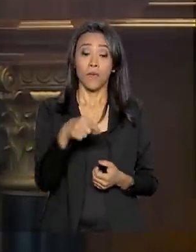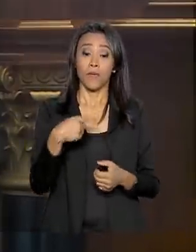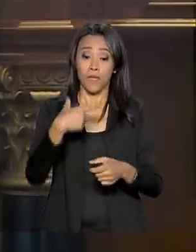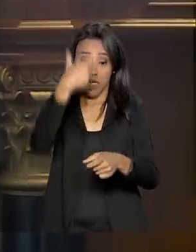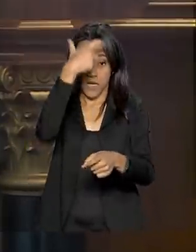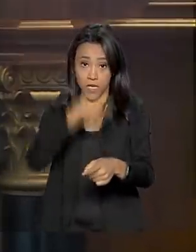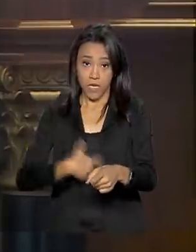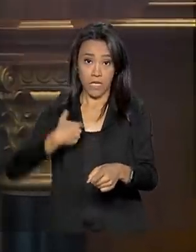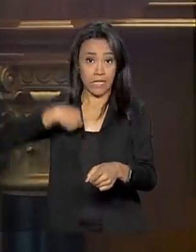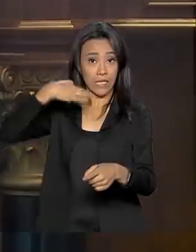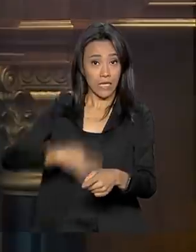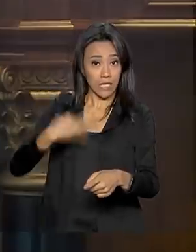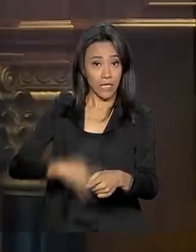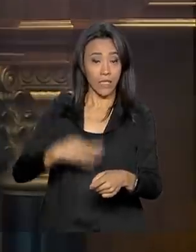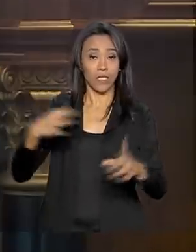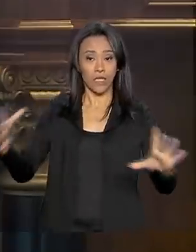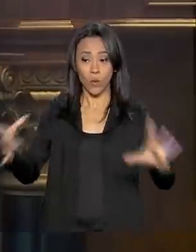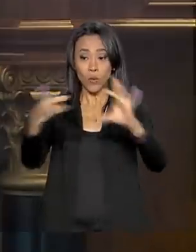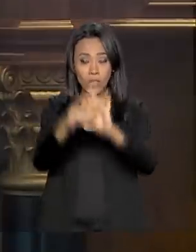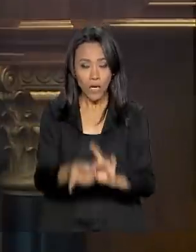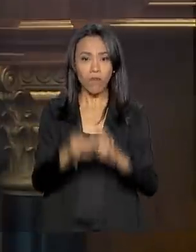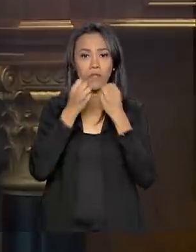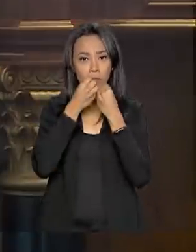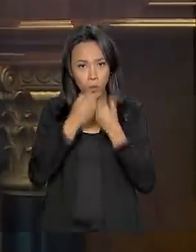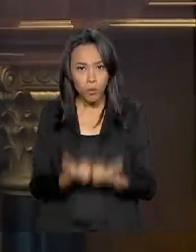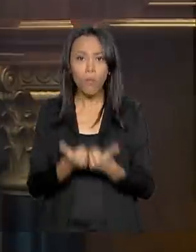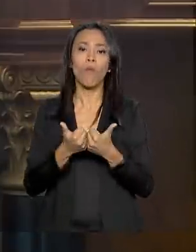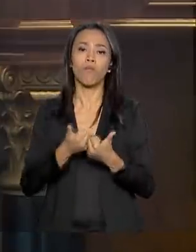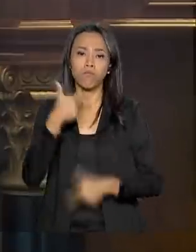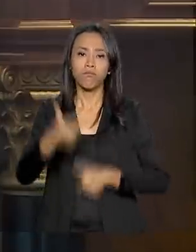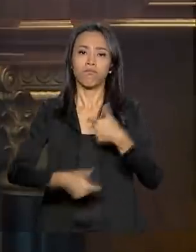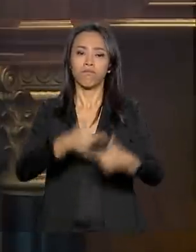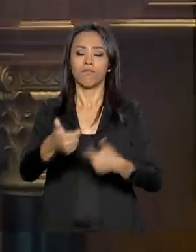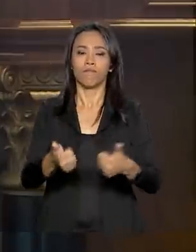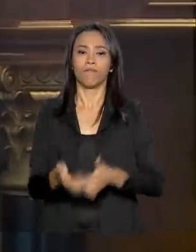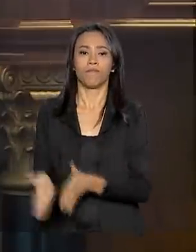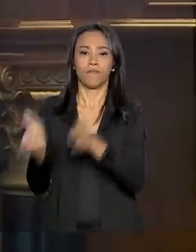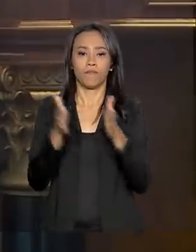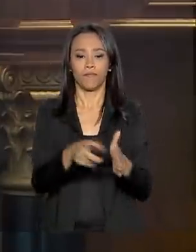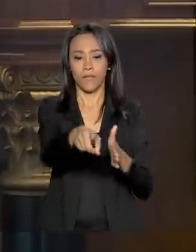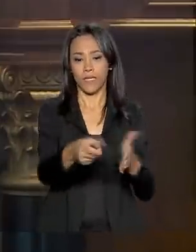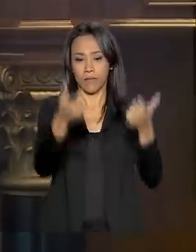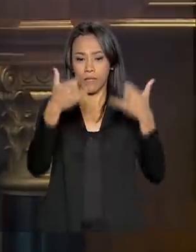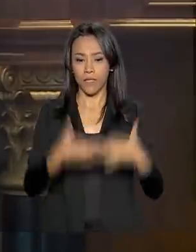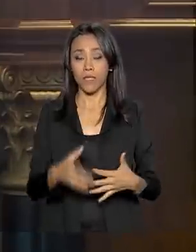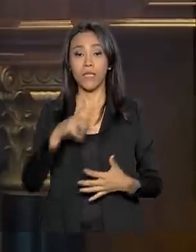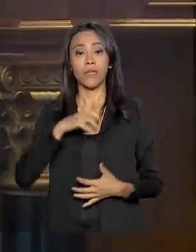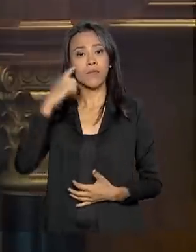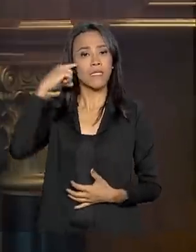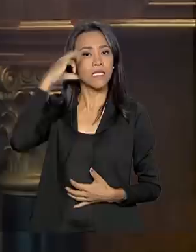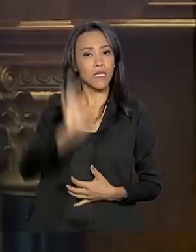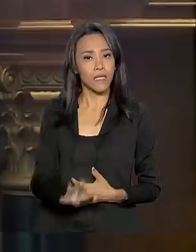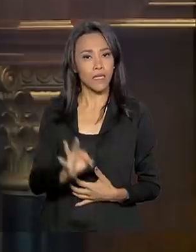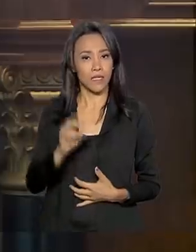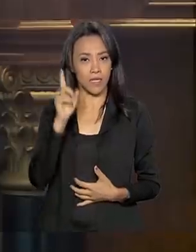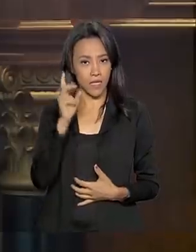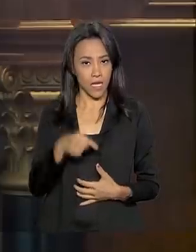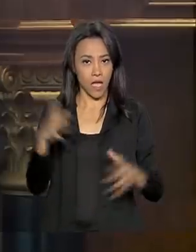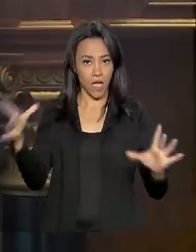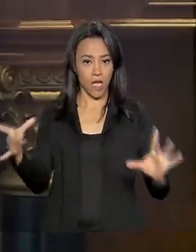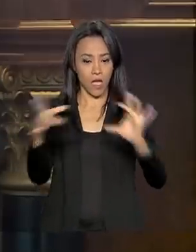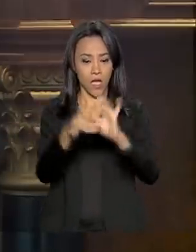Estados Unidos vai gerar frutos para todos. Estamos convictos de que essa união,